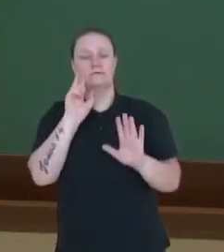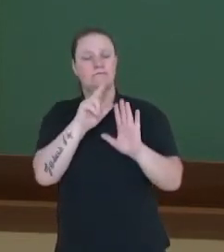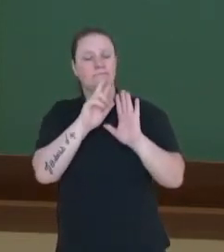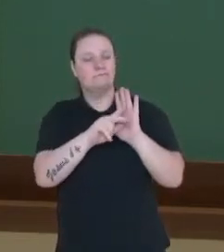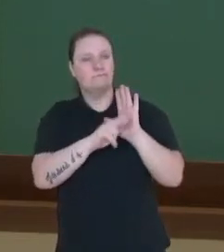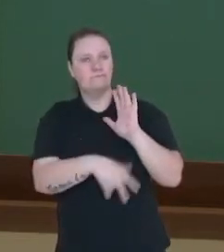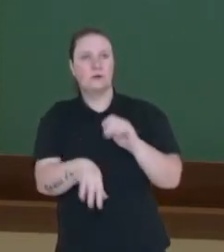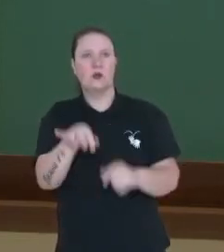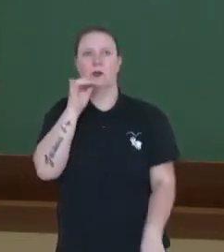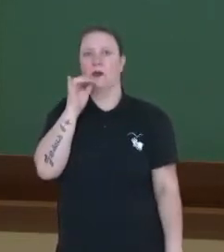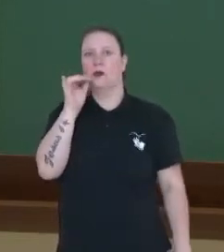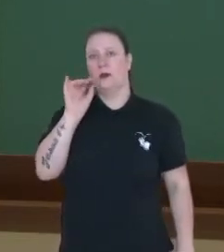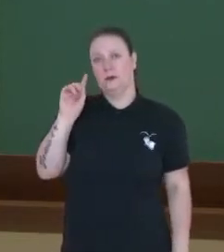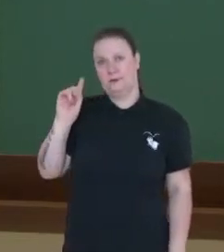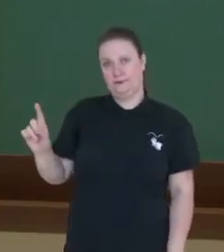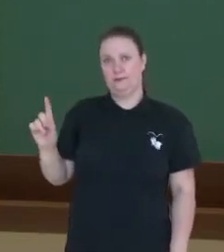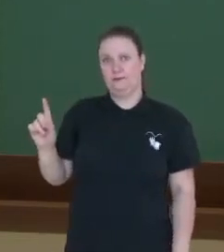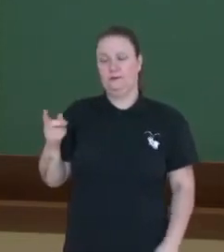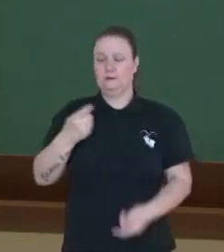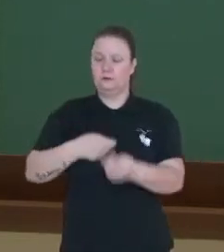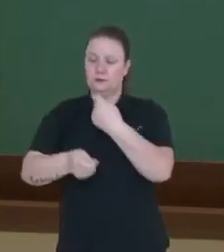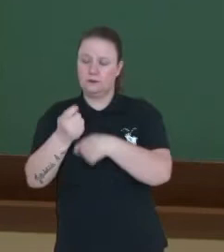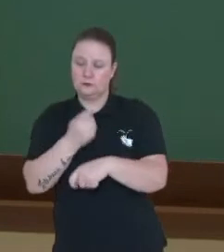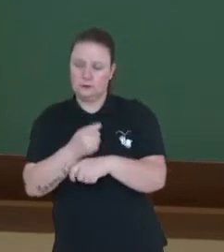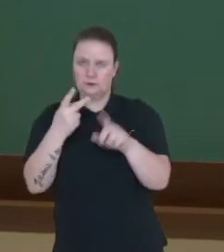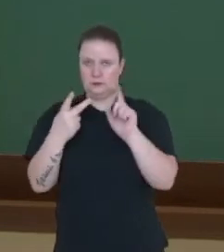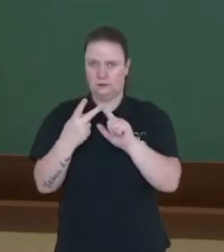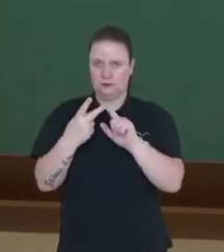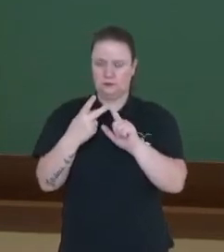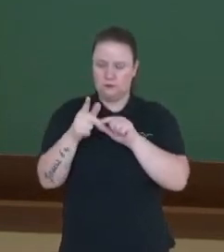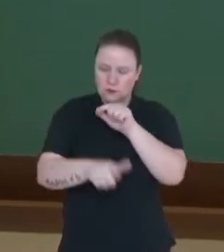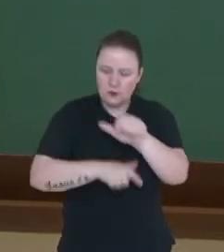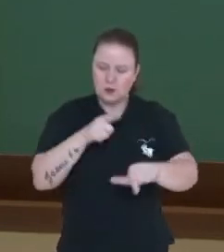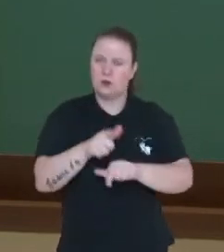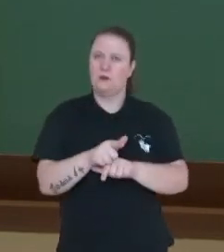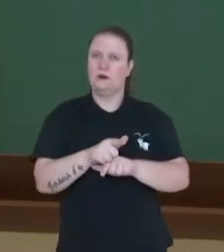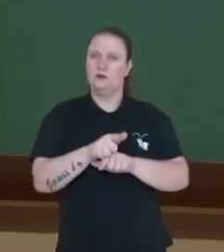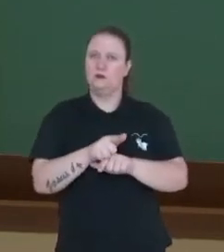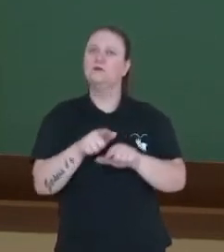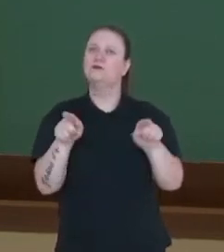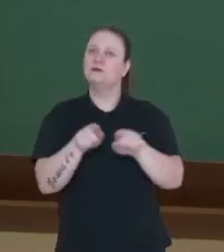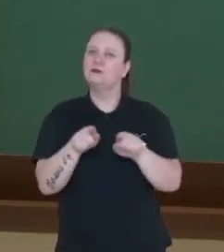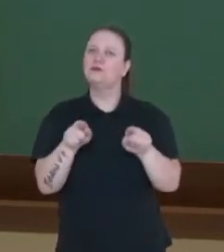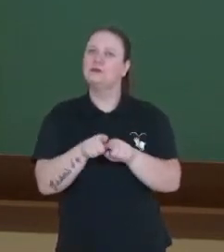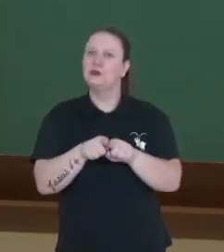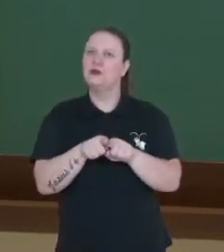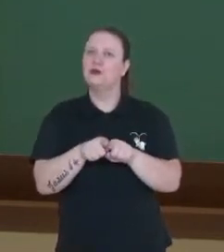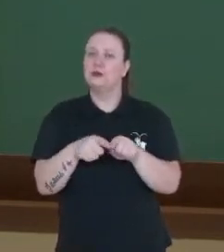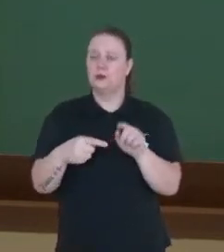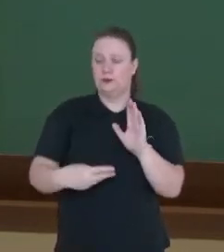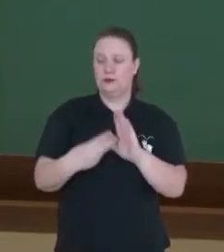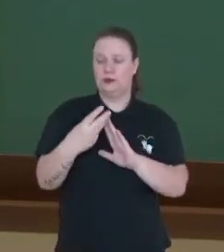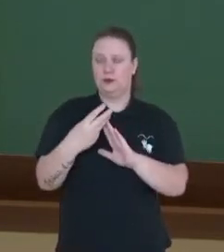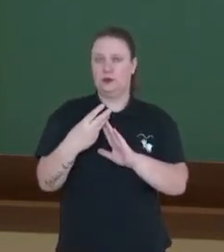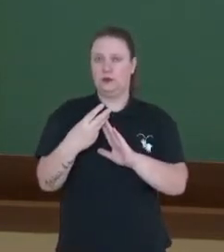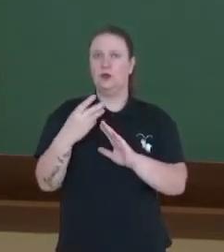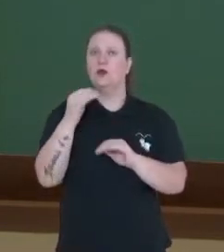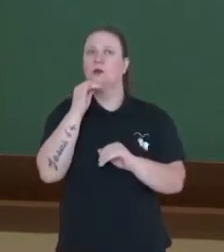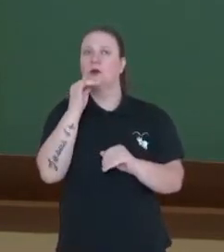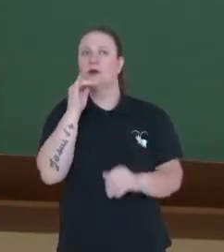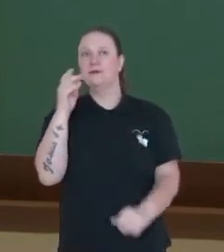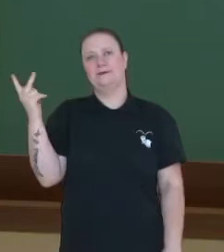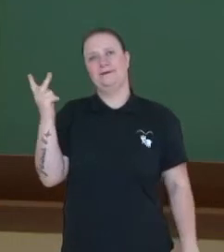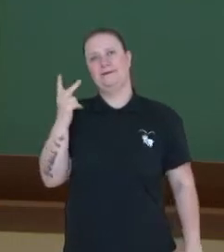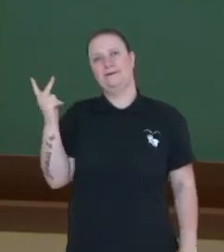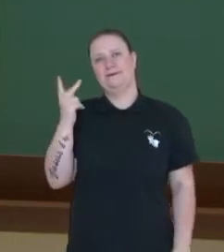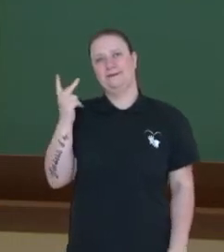exemplos de atividades de comércio e de prestação de serviço que compõem o setor terciário como os exemplos das